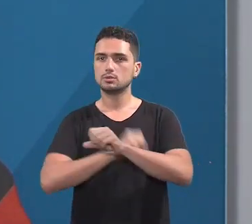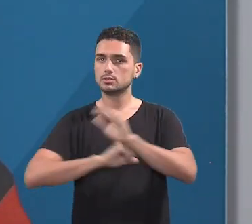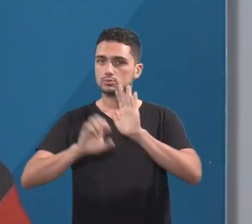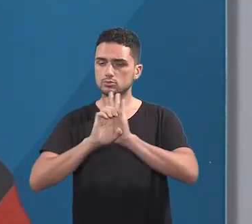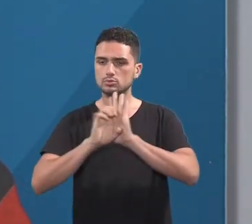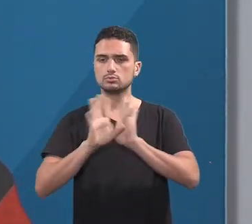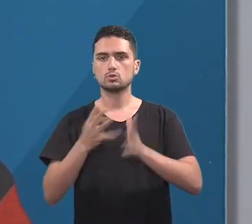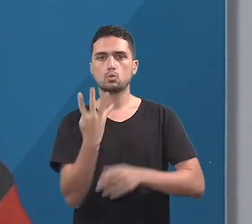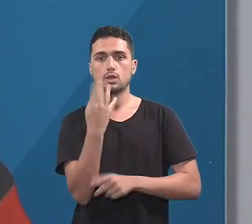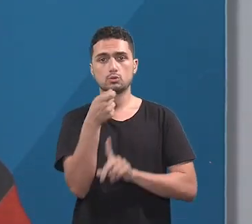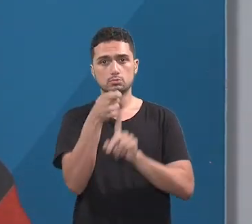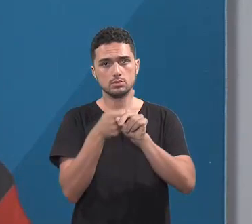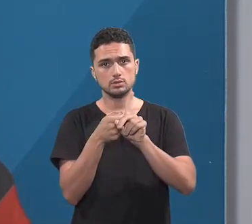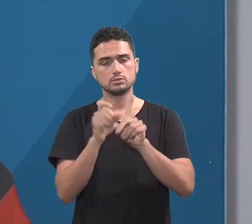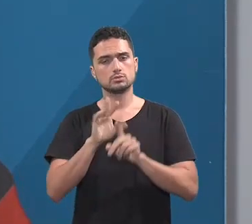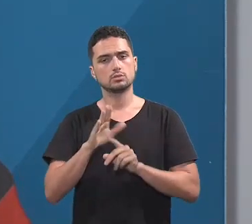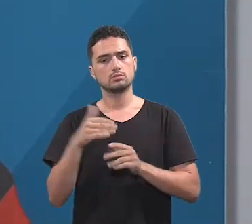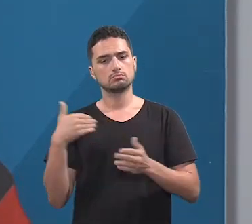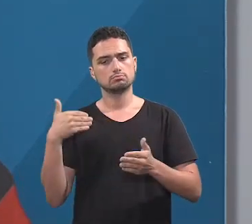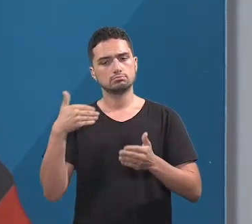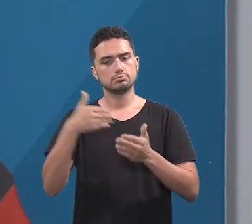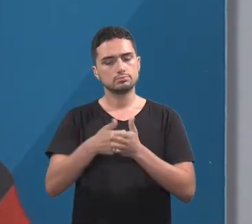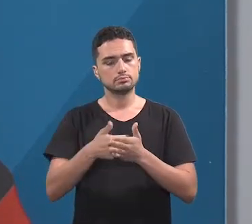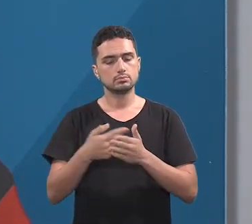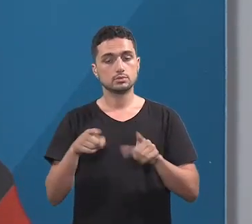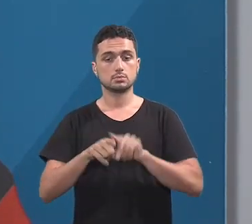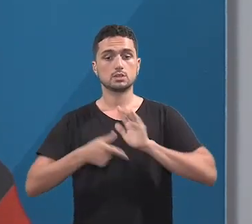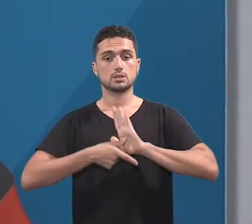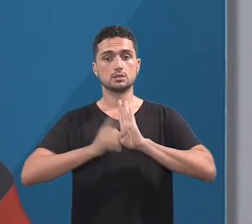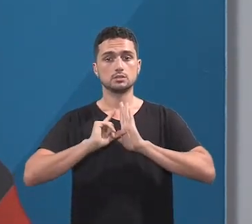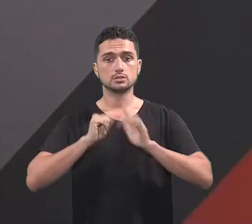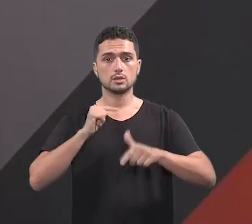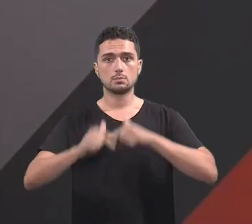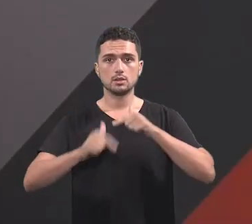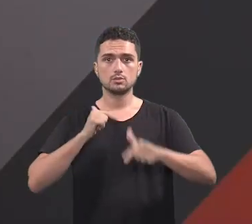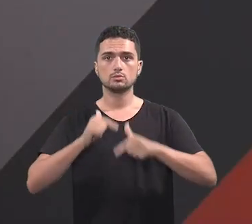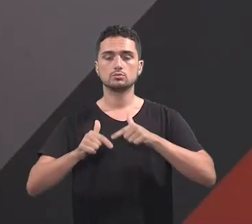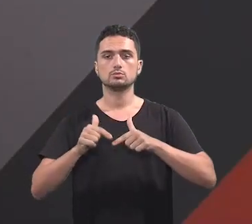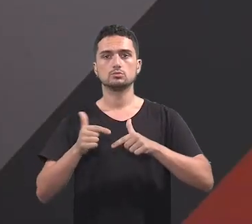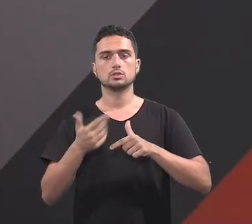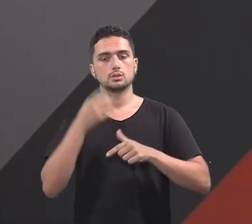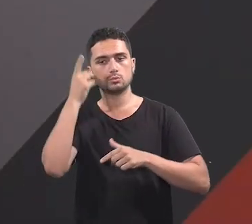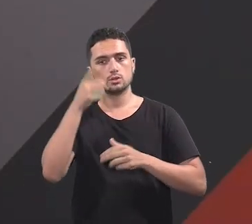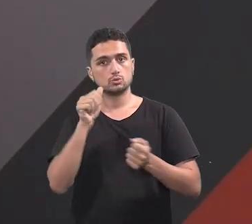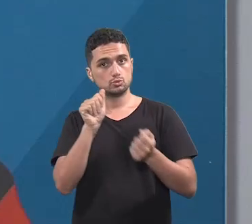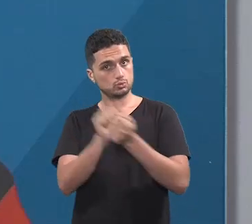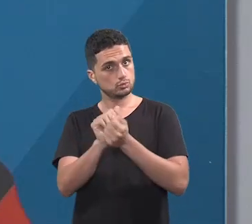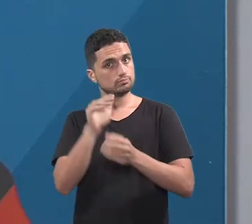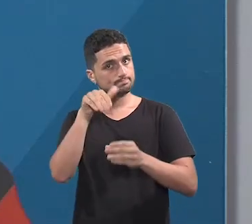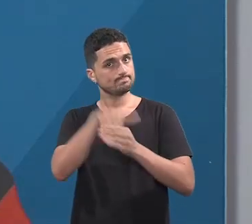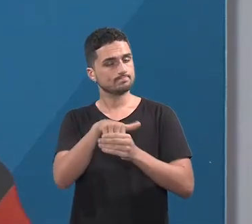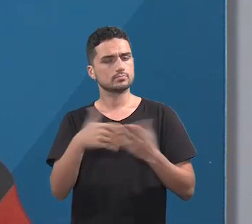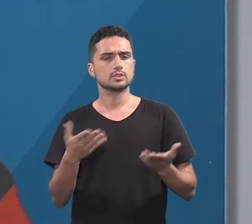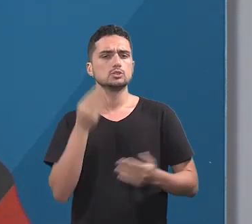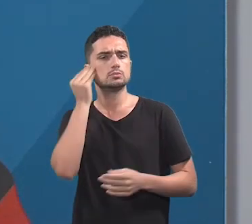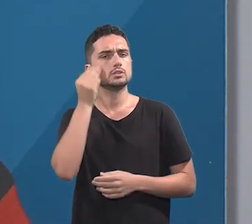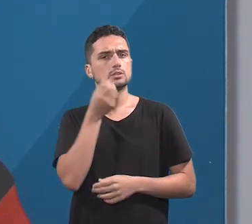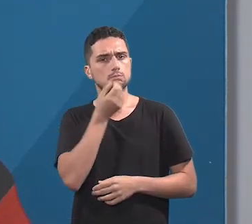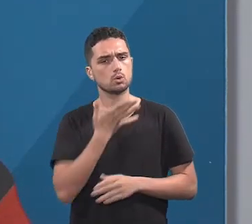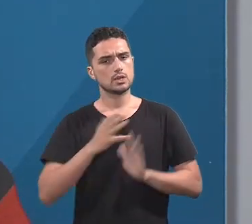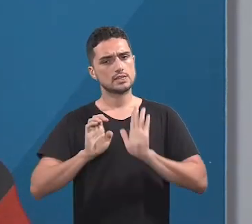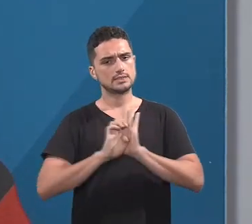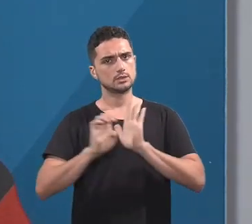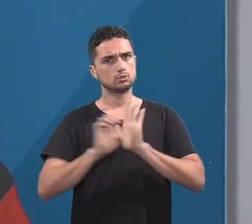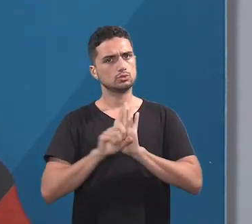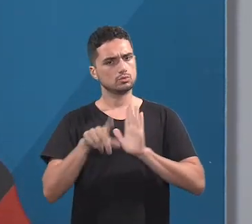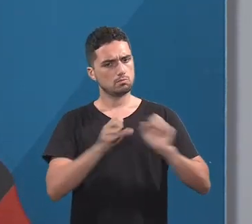executivo, fiquei durante quatro meses, posteriormente já trabalhamos na candidatura de deputado. É uma experiência muito boa, o executivo